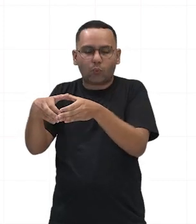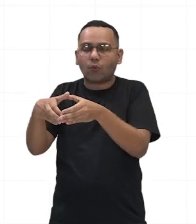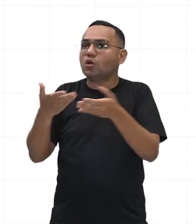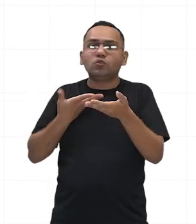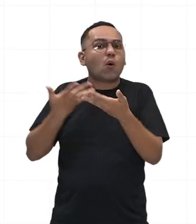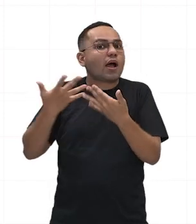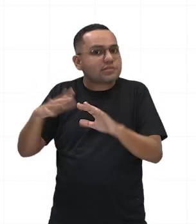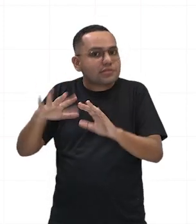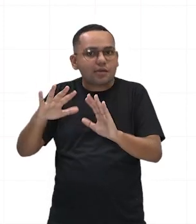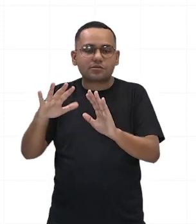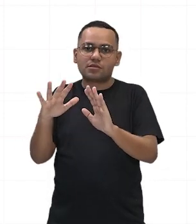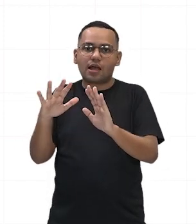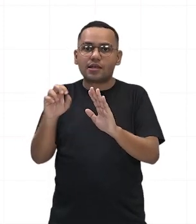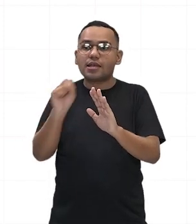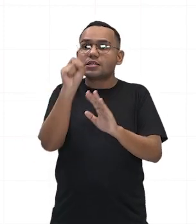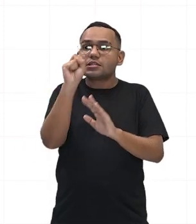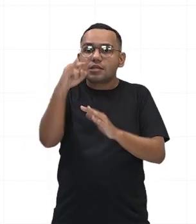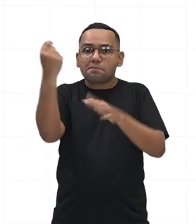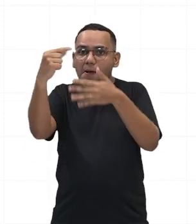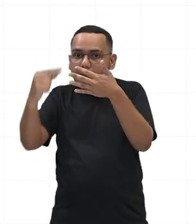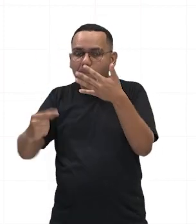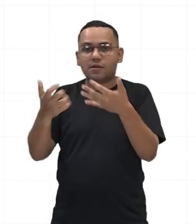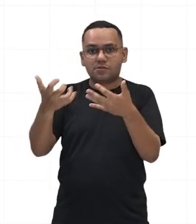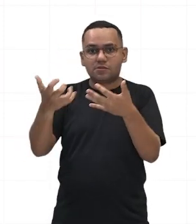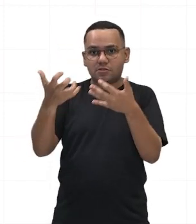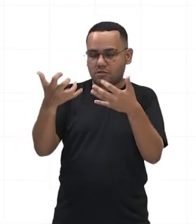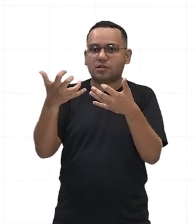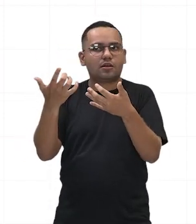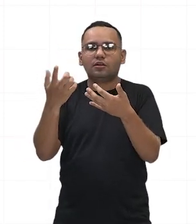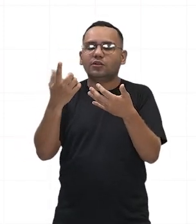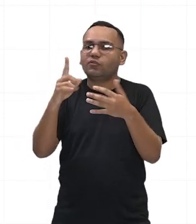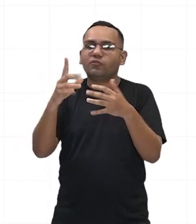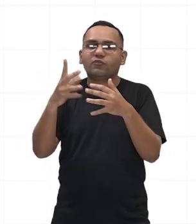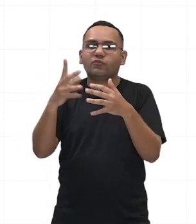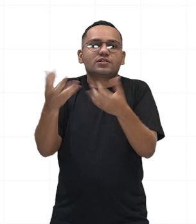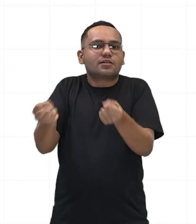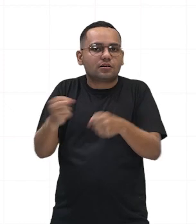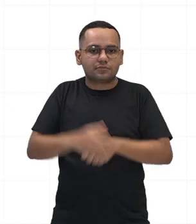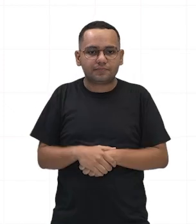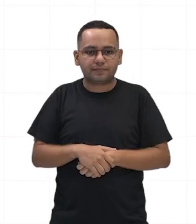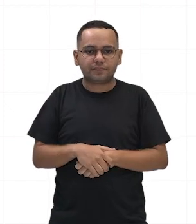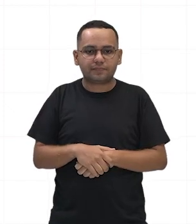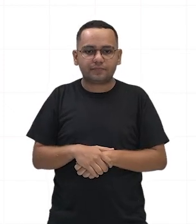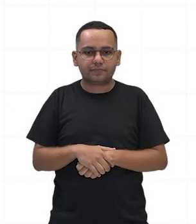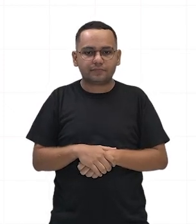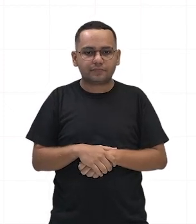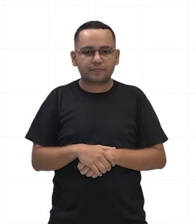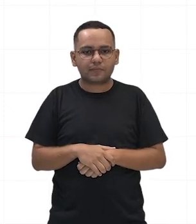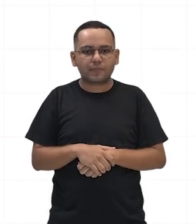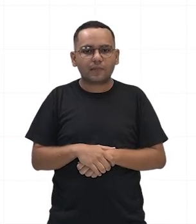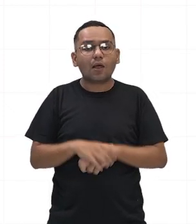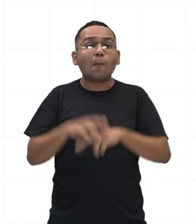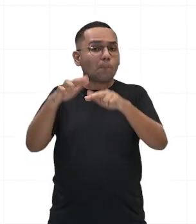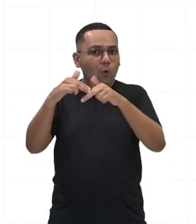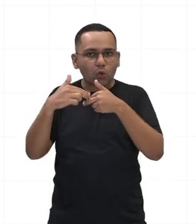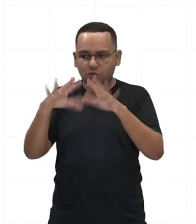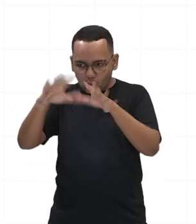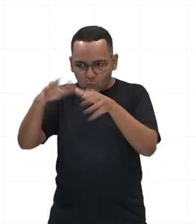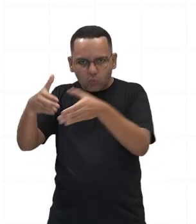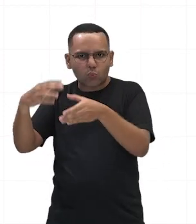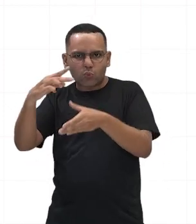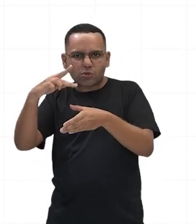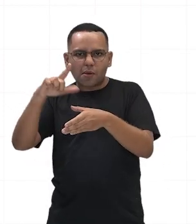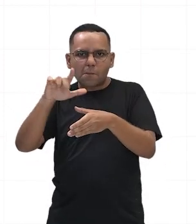reivindicações não fossem atendidas. Algumas exigências feitas aos patrícios, por